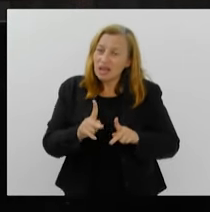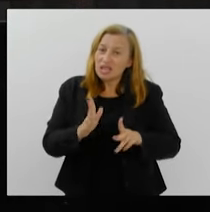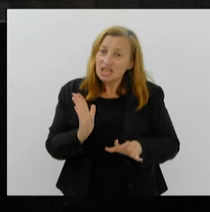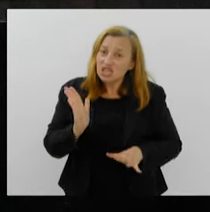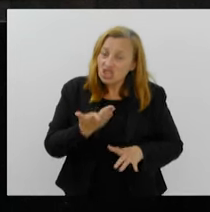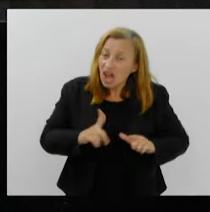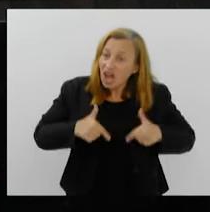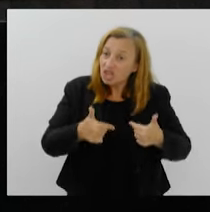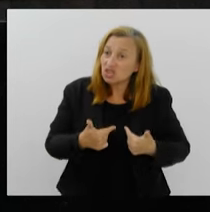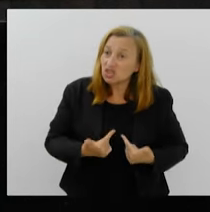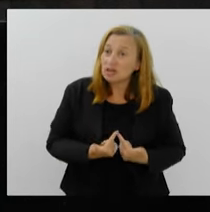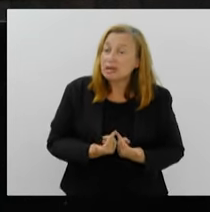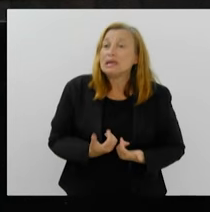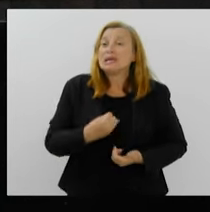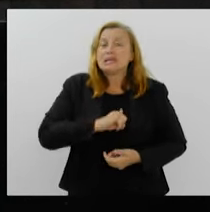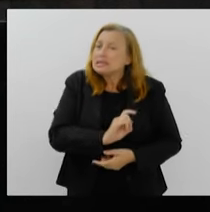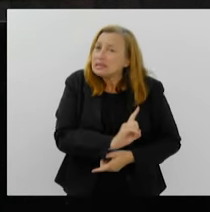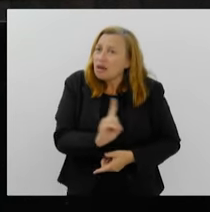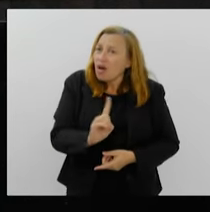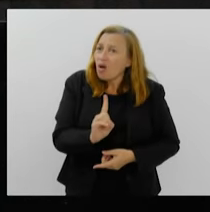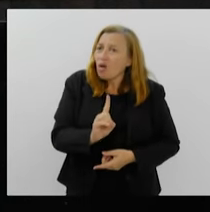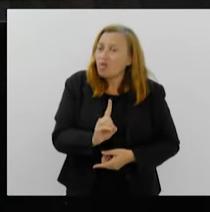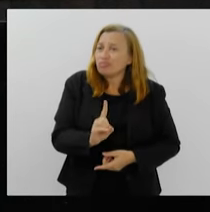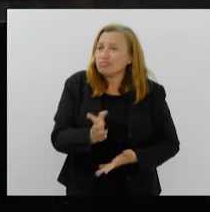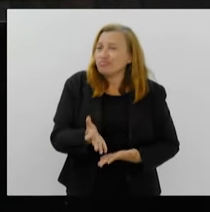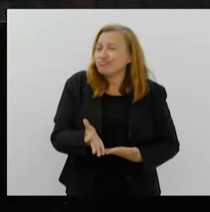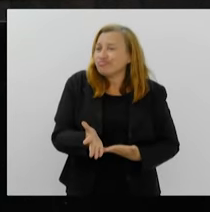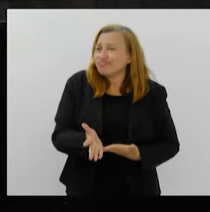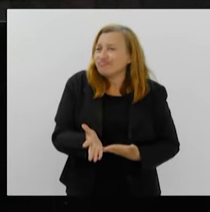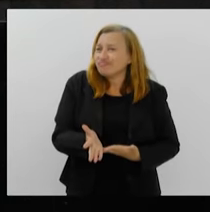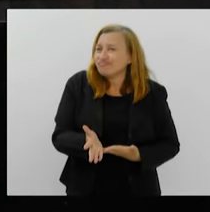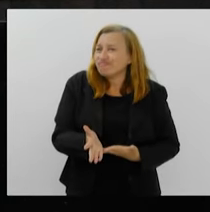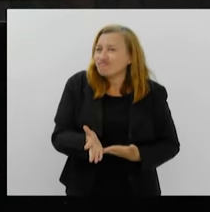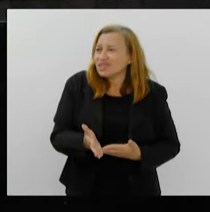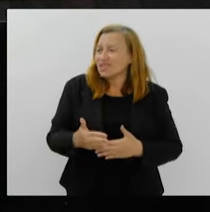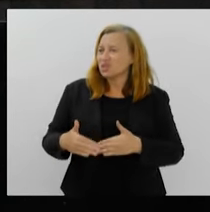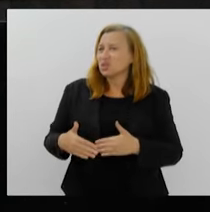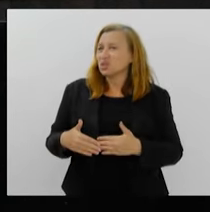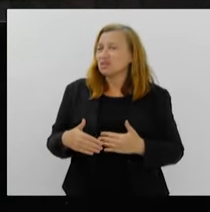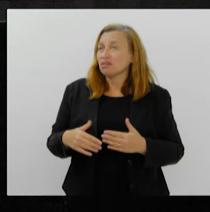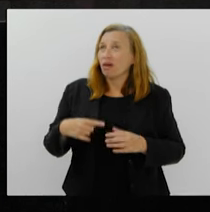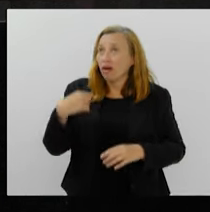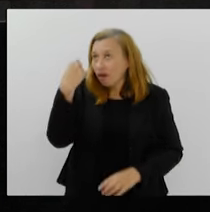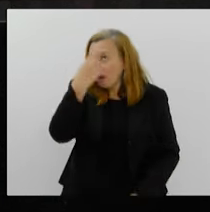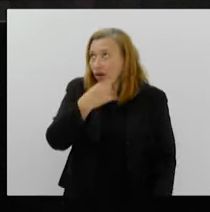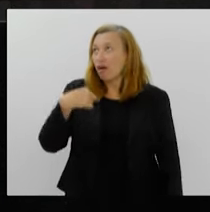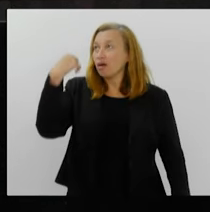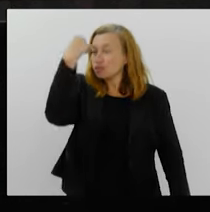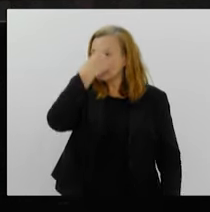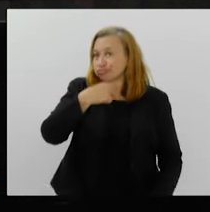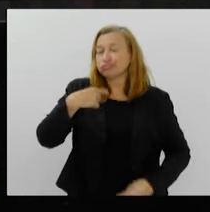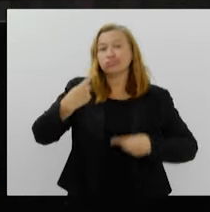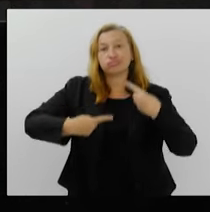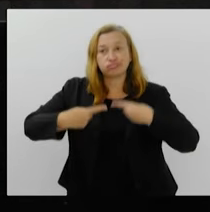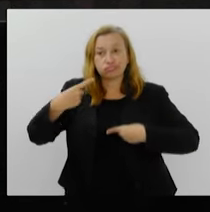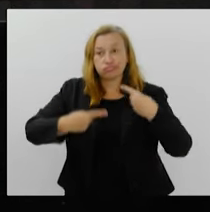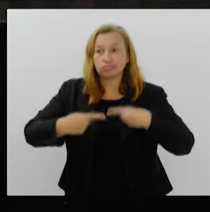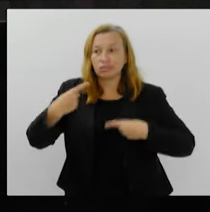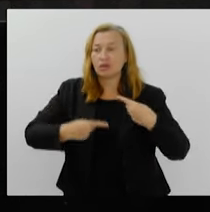Senão, se perde muitos, muitas horas em discussões